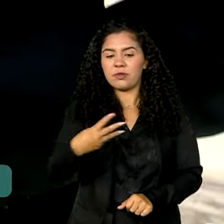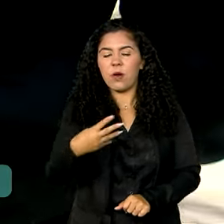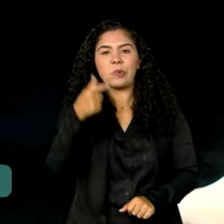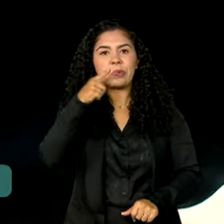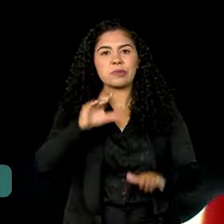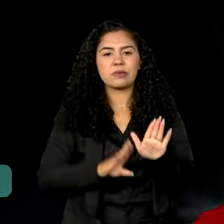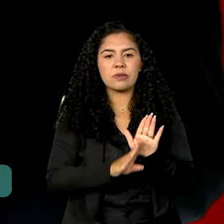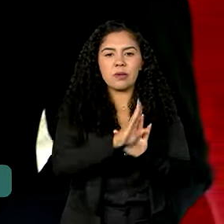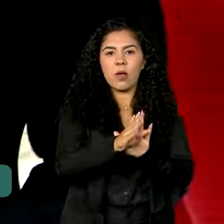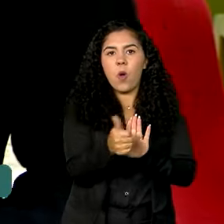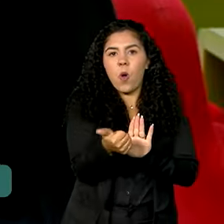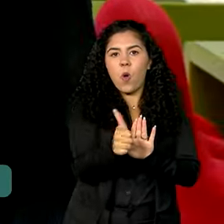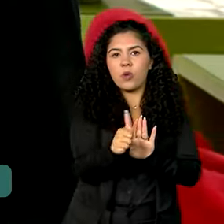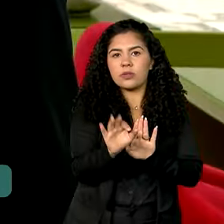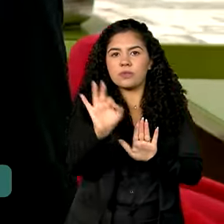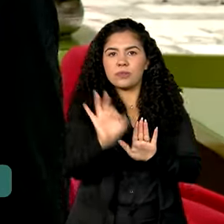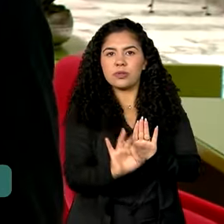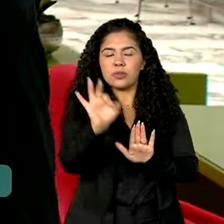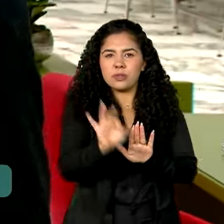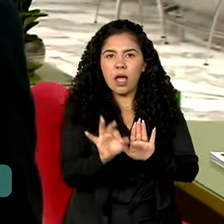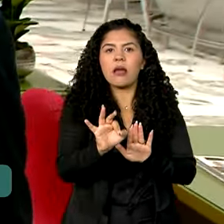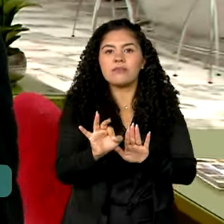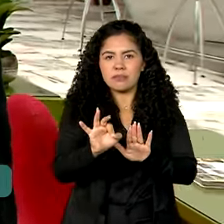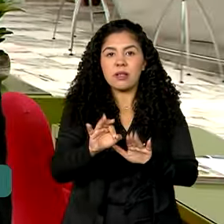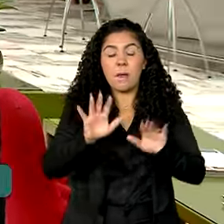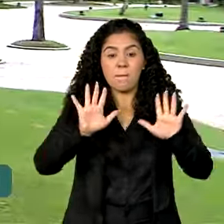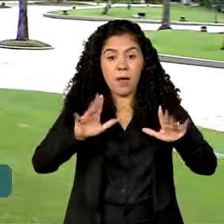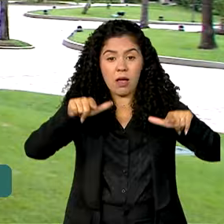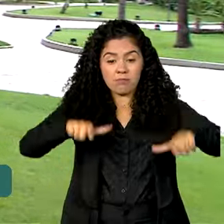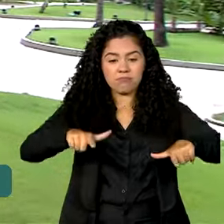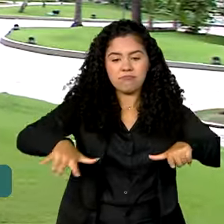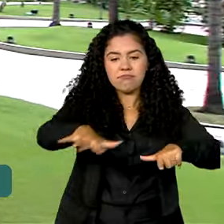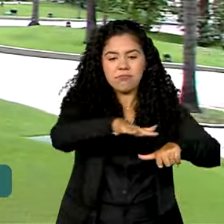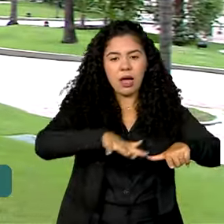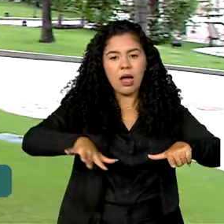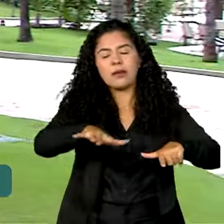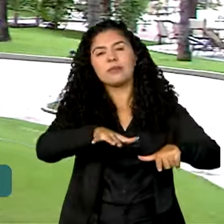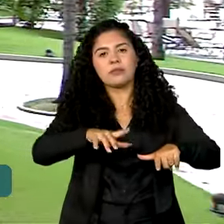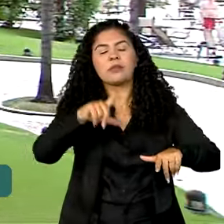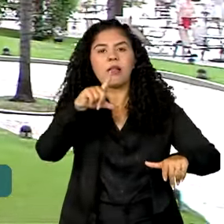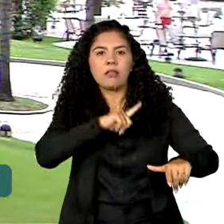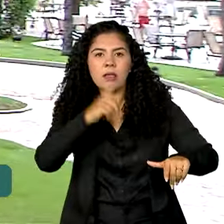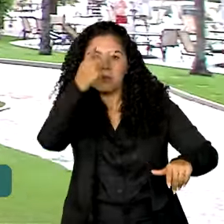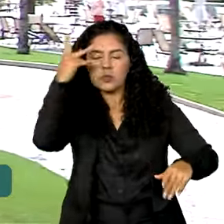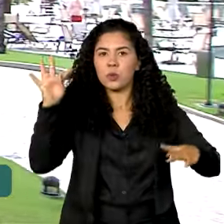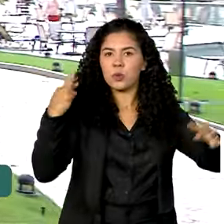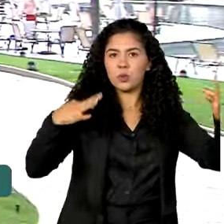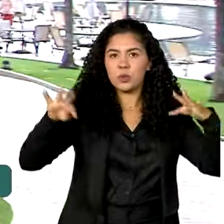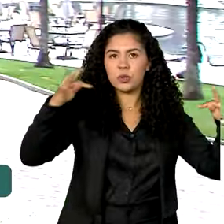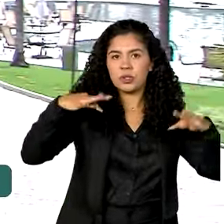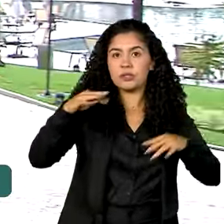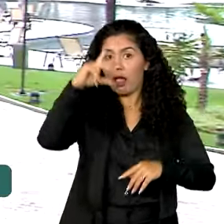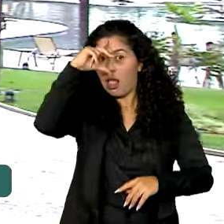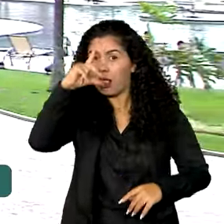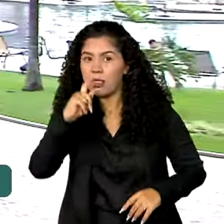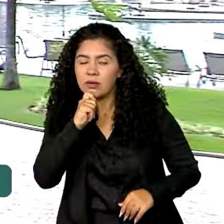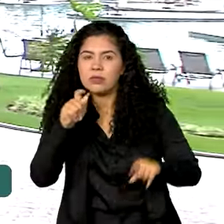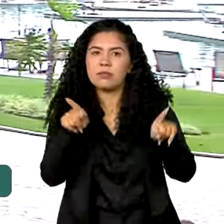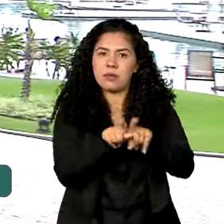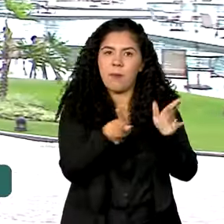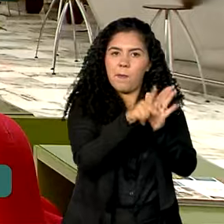um aumento de 11% na ocupação e o estabelecimento voltou a receber, tanto turistas estrangeiros quanto